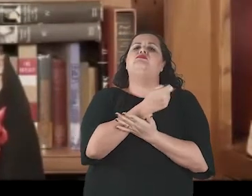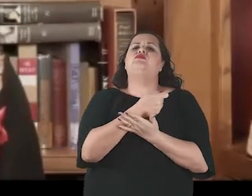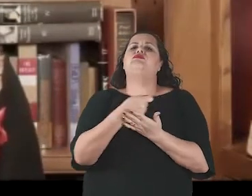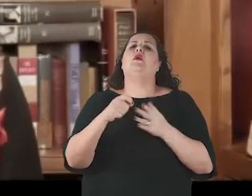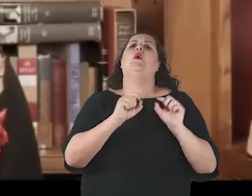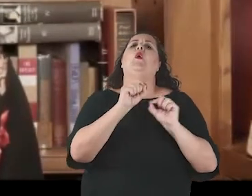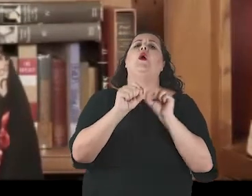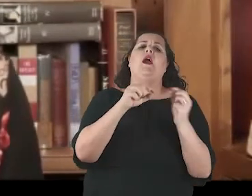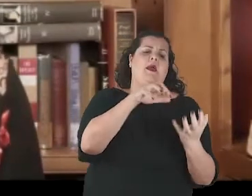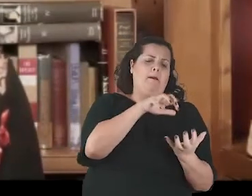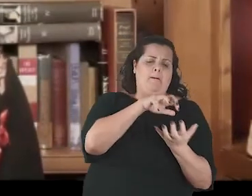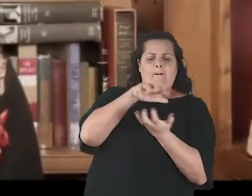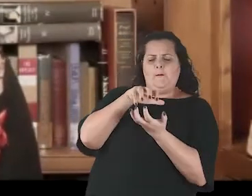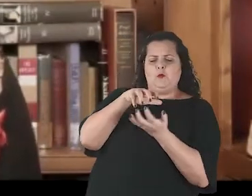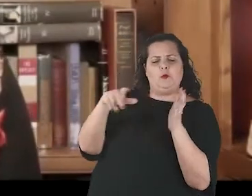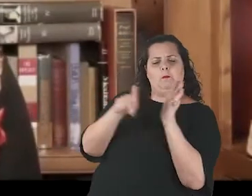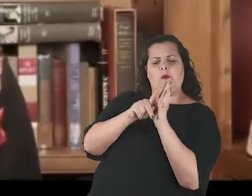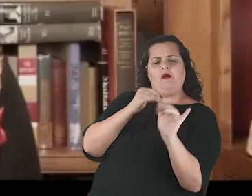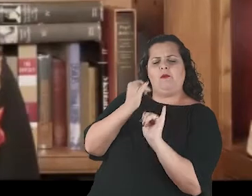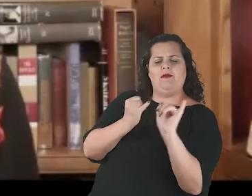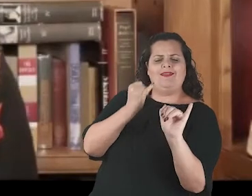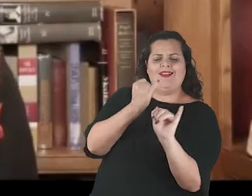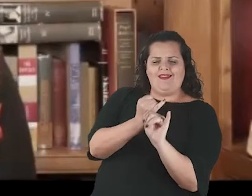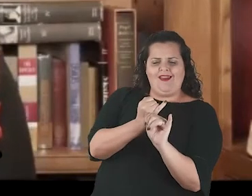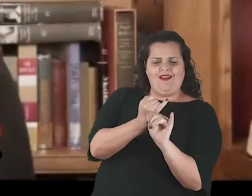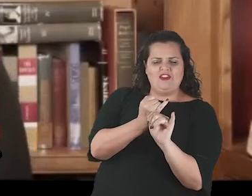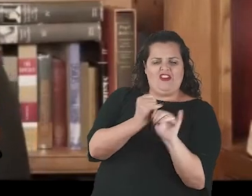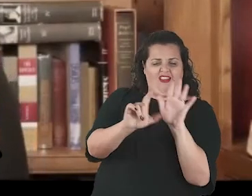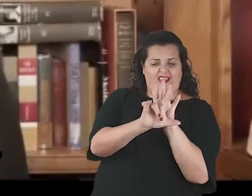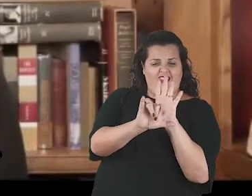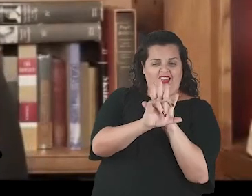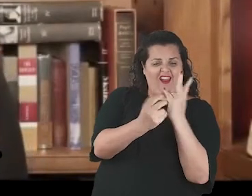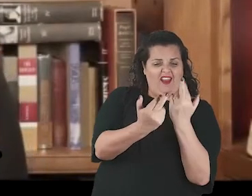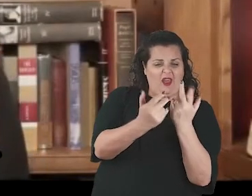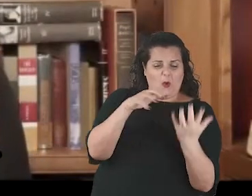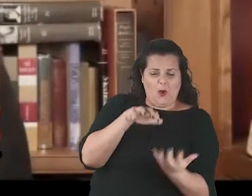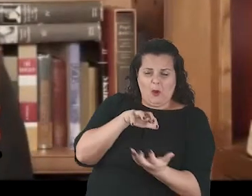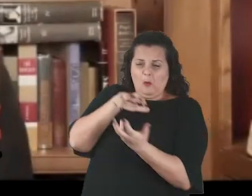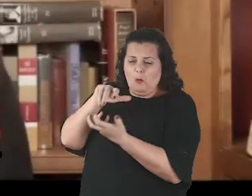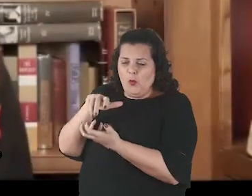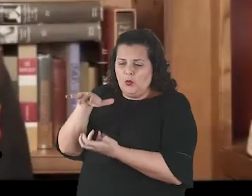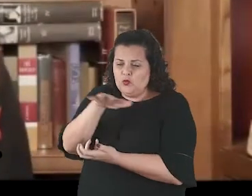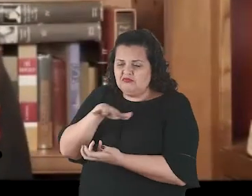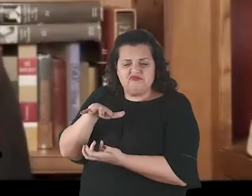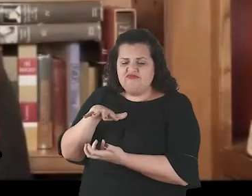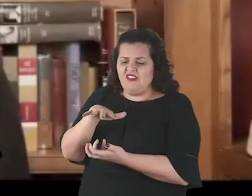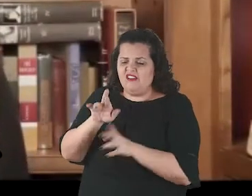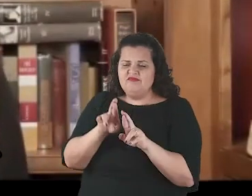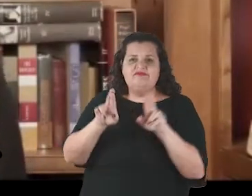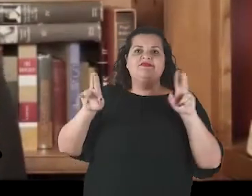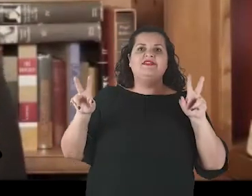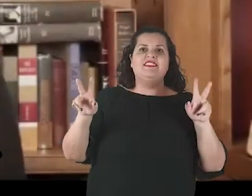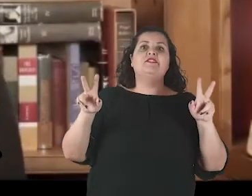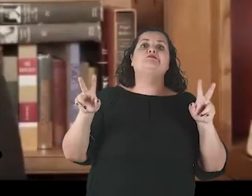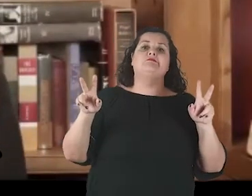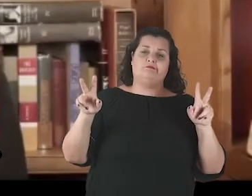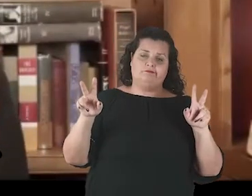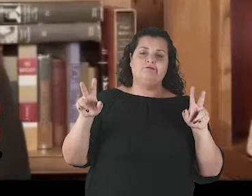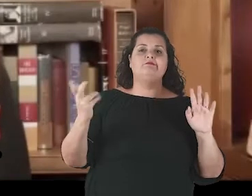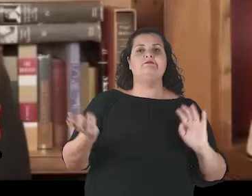2014 sobre o futuro digital, O mundo online não segue as leis terrestres.